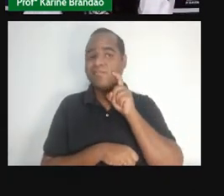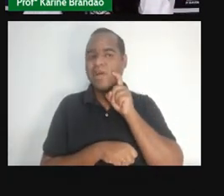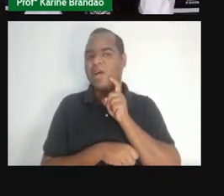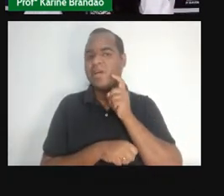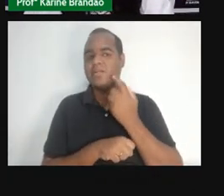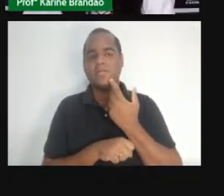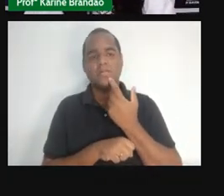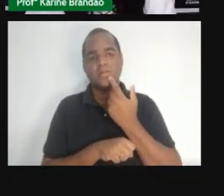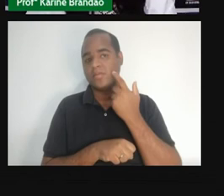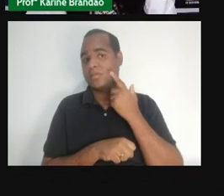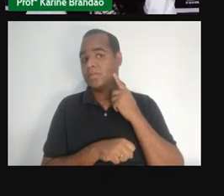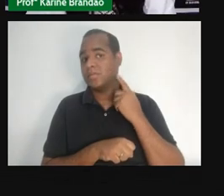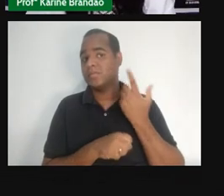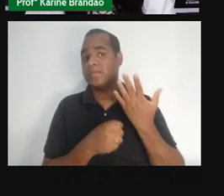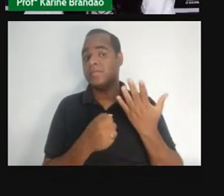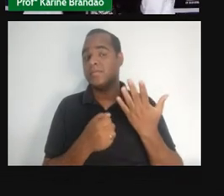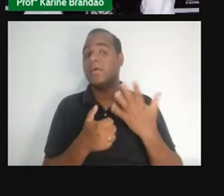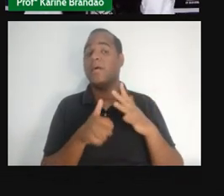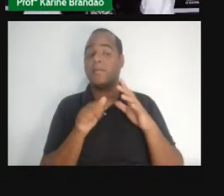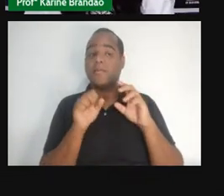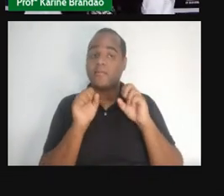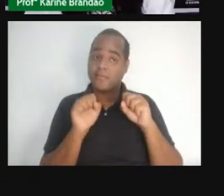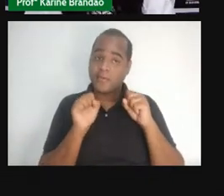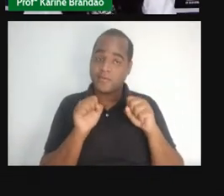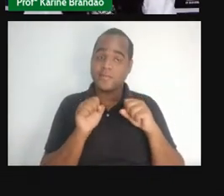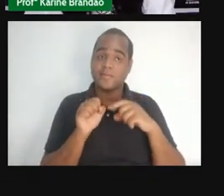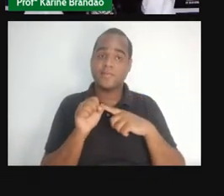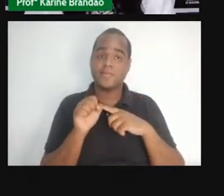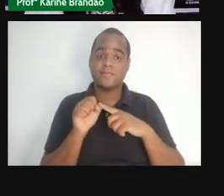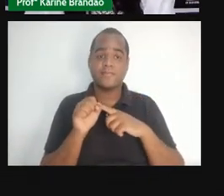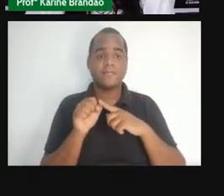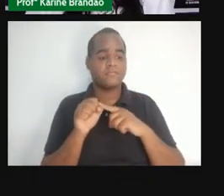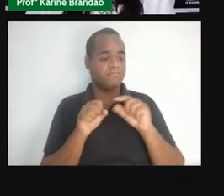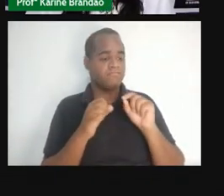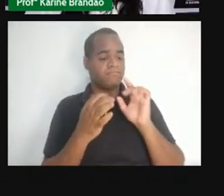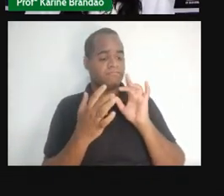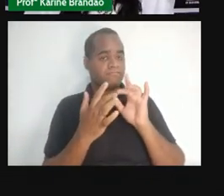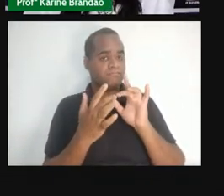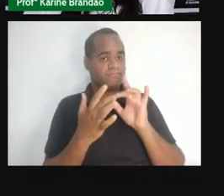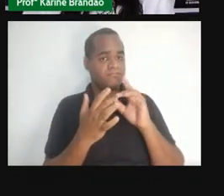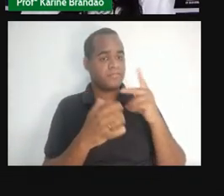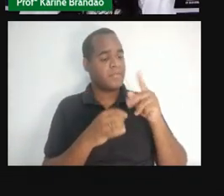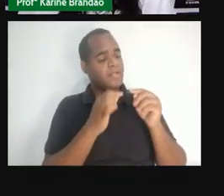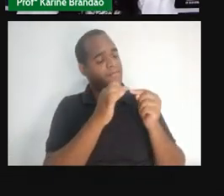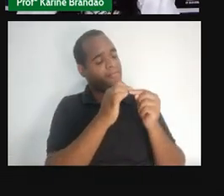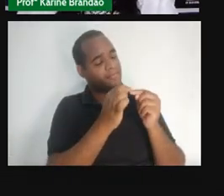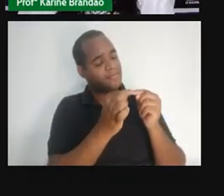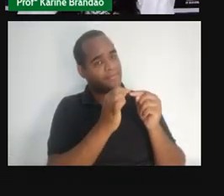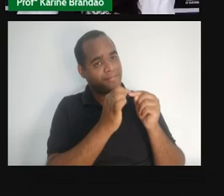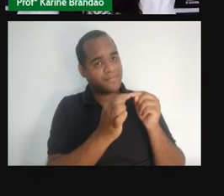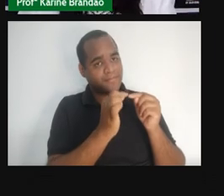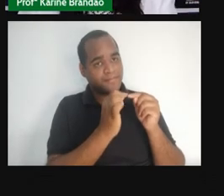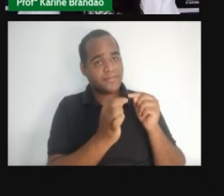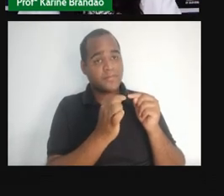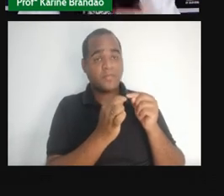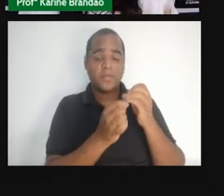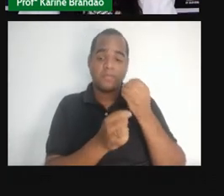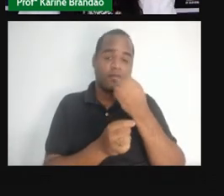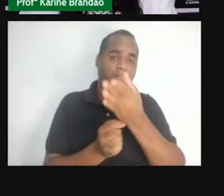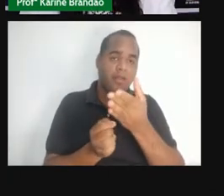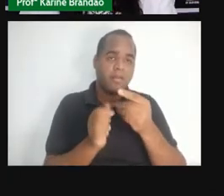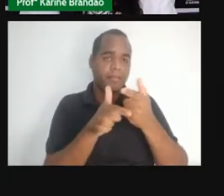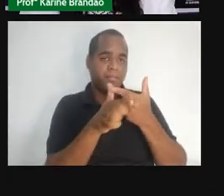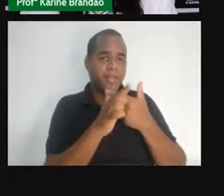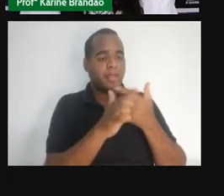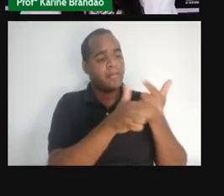lâmina, ela pode se cortar. Então, nesse processo de corte, ela pode, então, estar